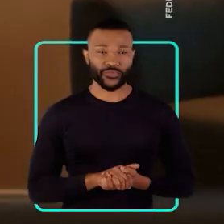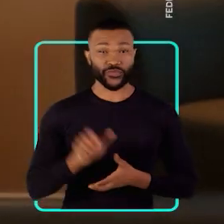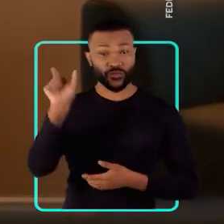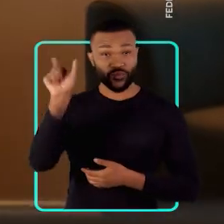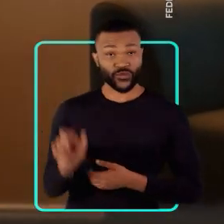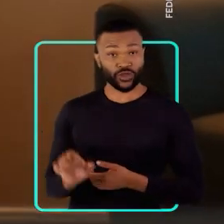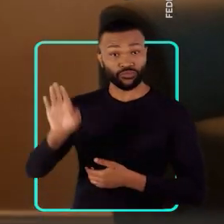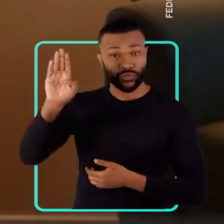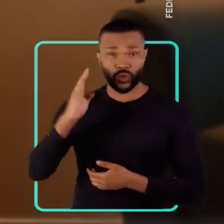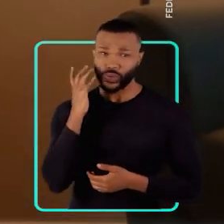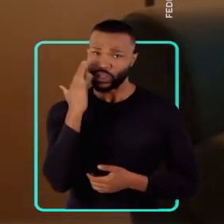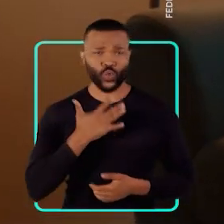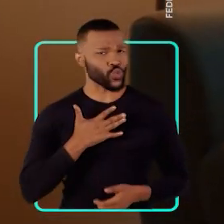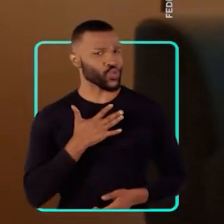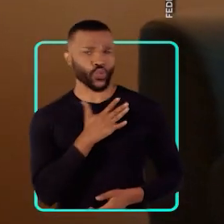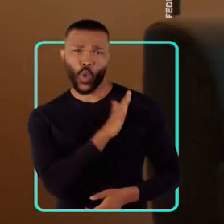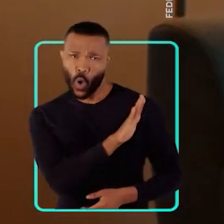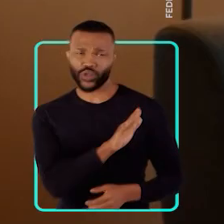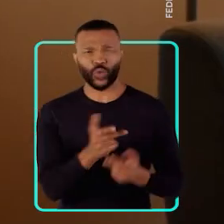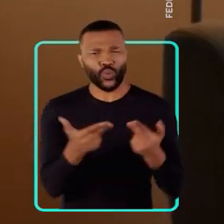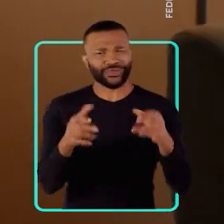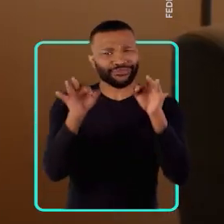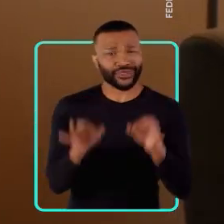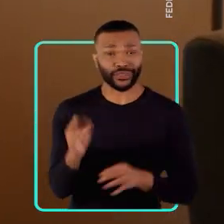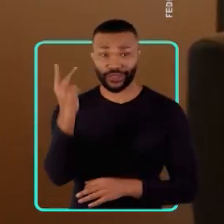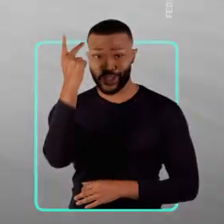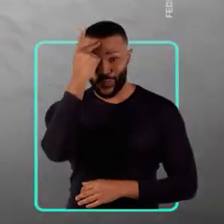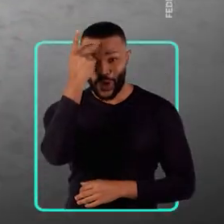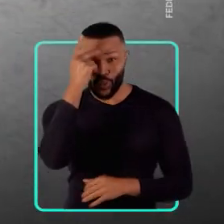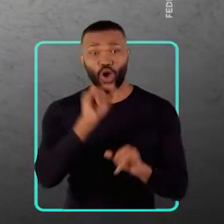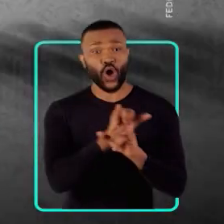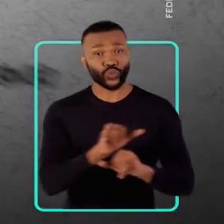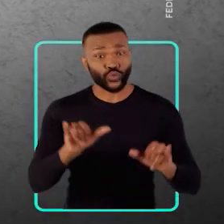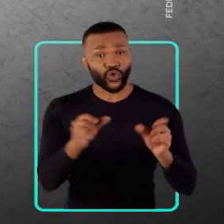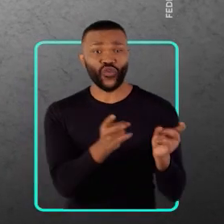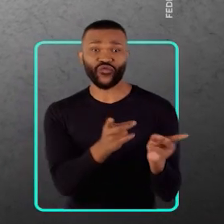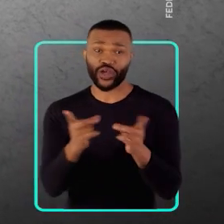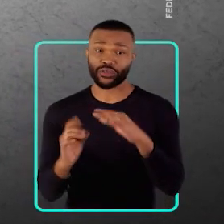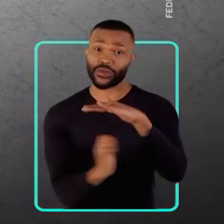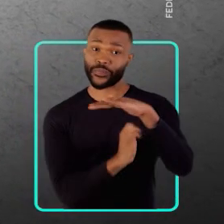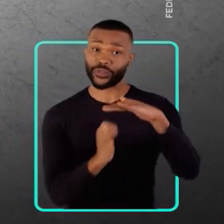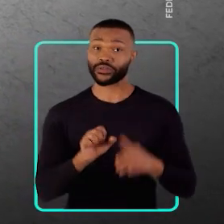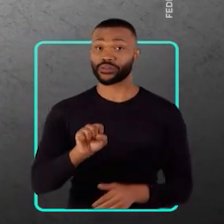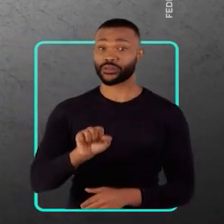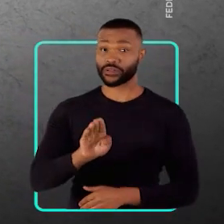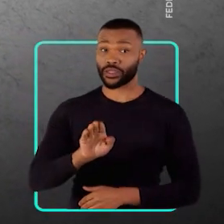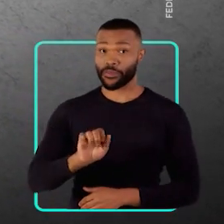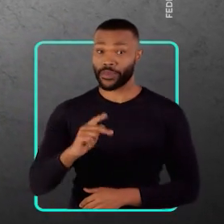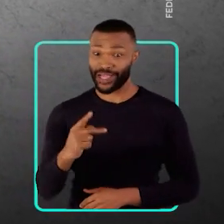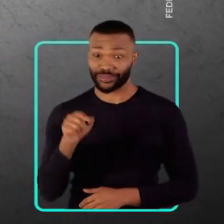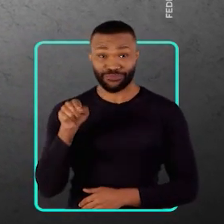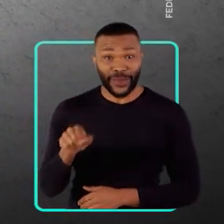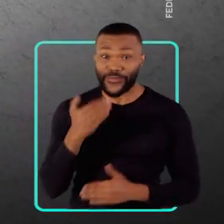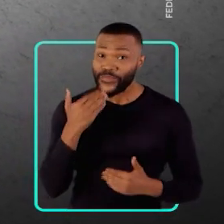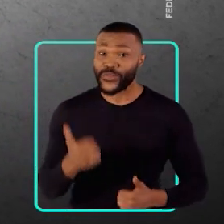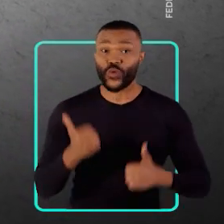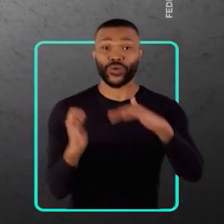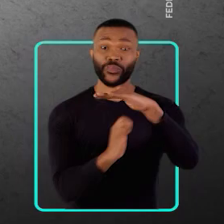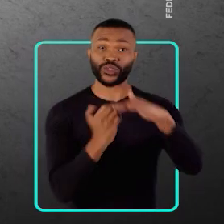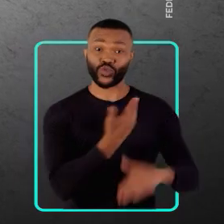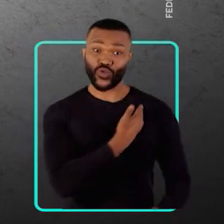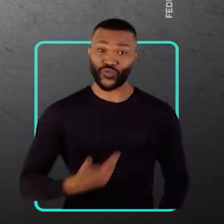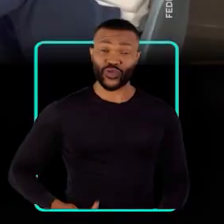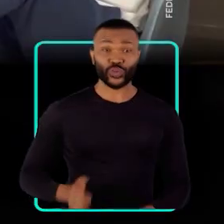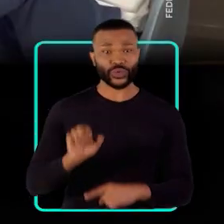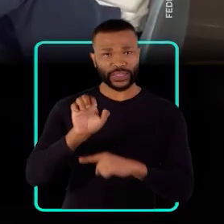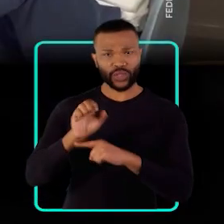O candidato Tarcísio não gosta do que dá certo em São Paulo. Já disse que vai privatizar a Sabesp, melhor empresa pública